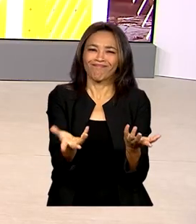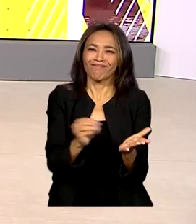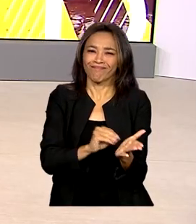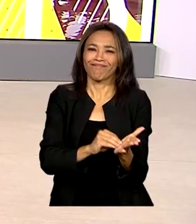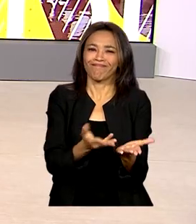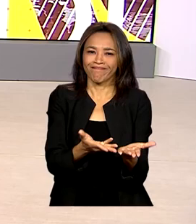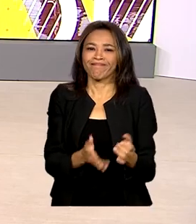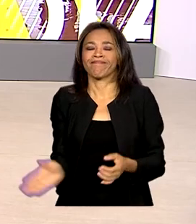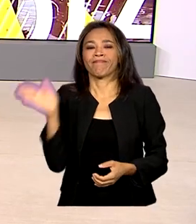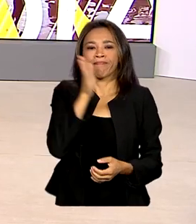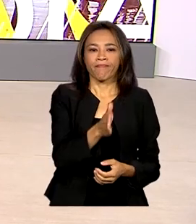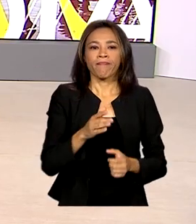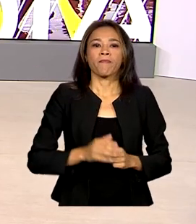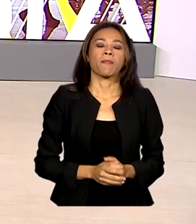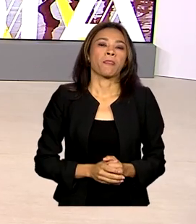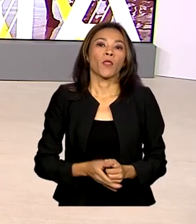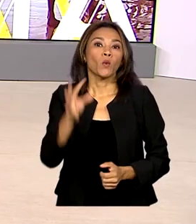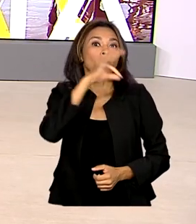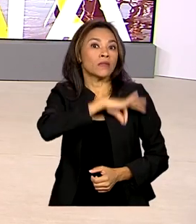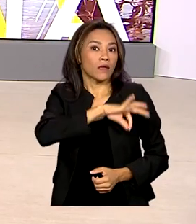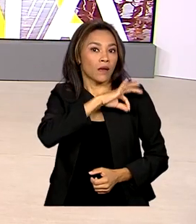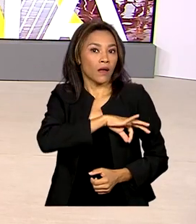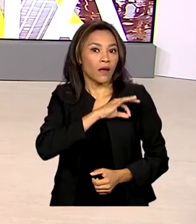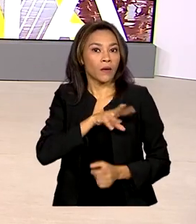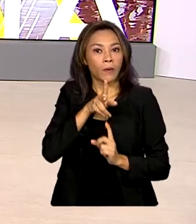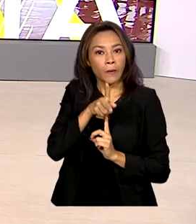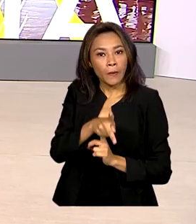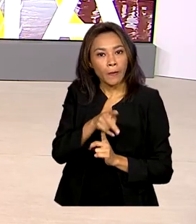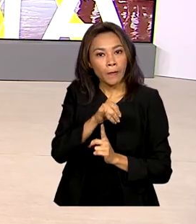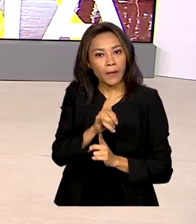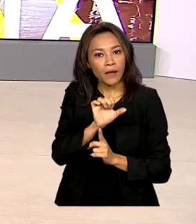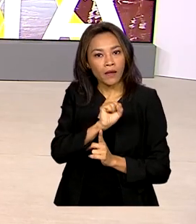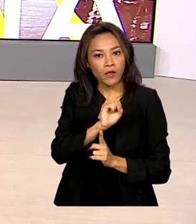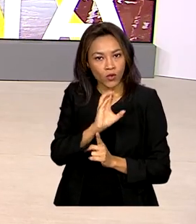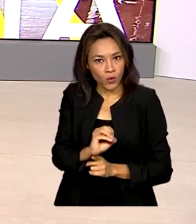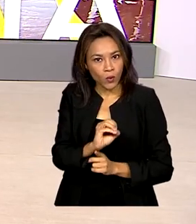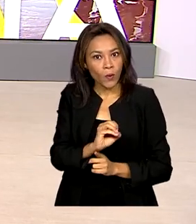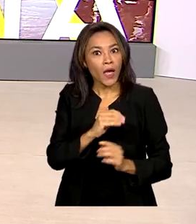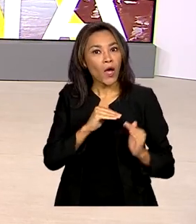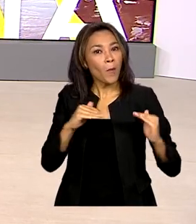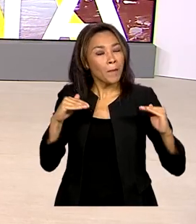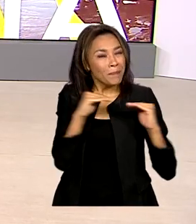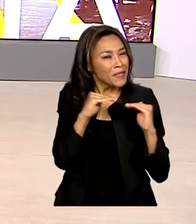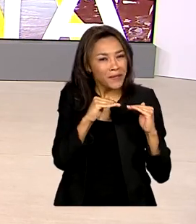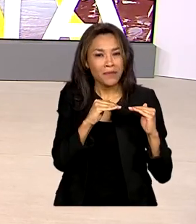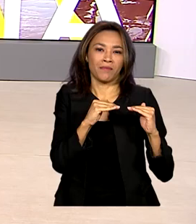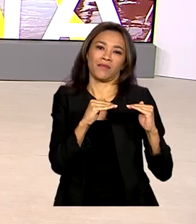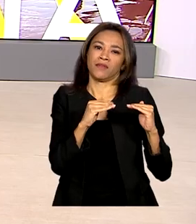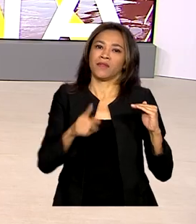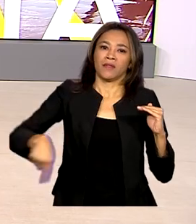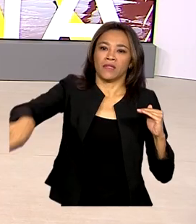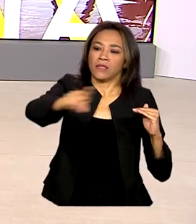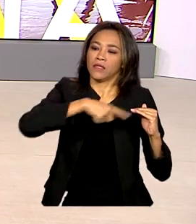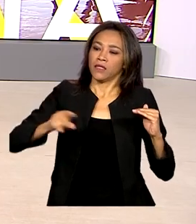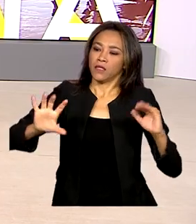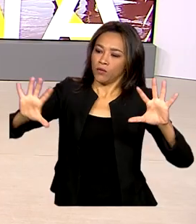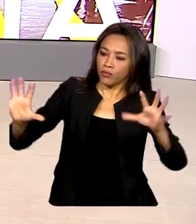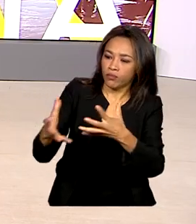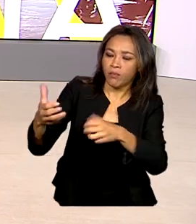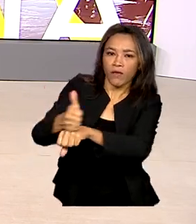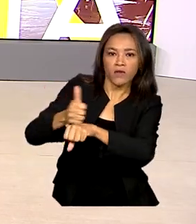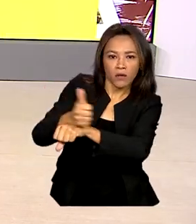O piso salarial é o valor mínimo que determinada categoria profissional deve ganhar como remuneração.